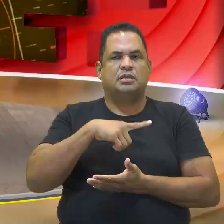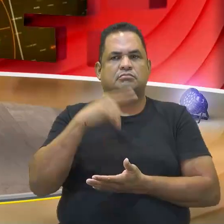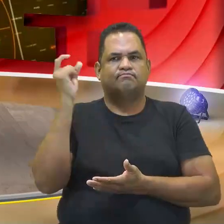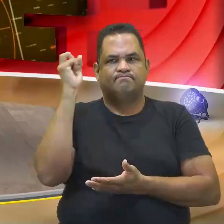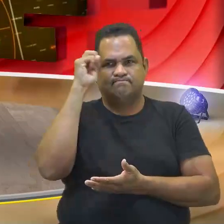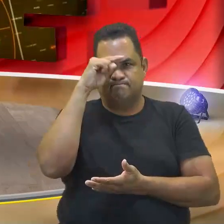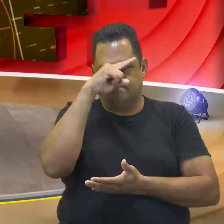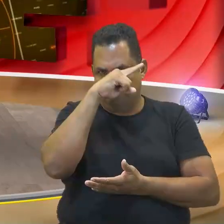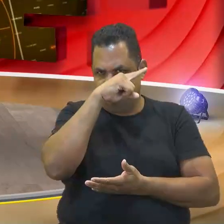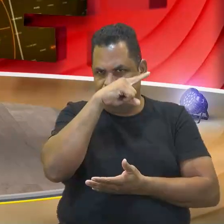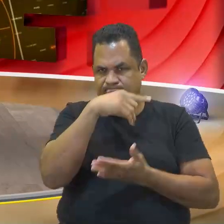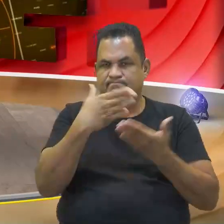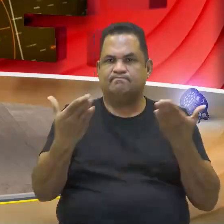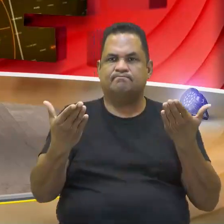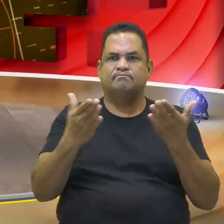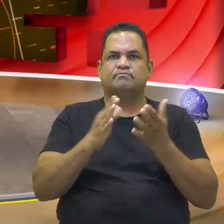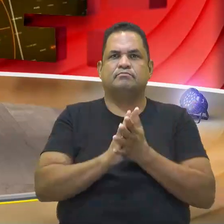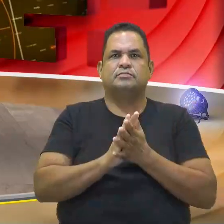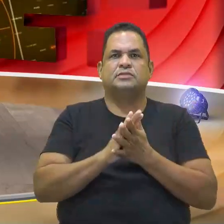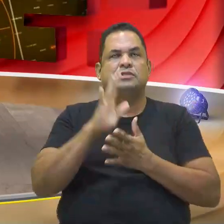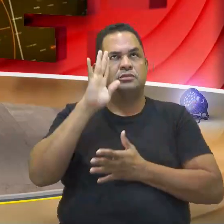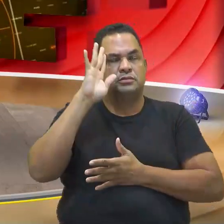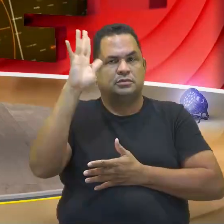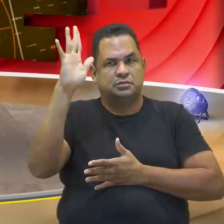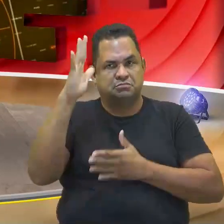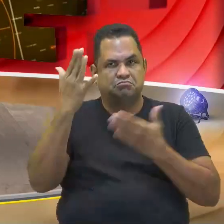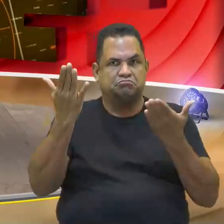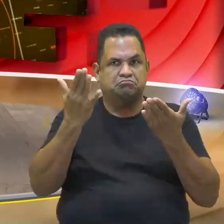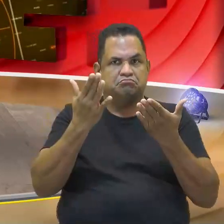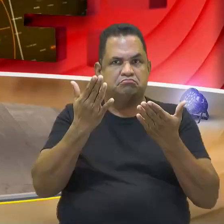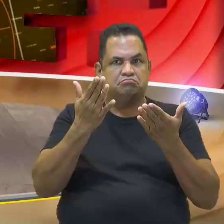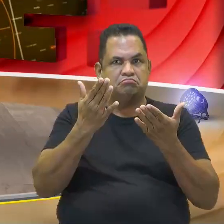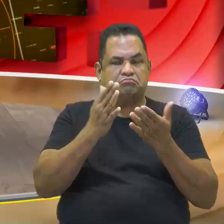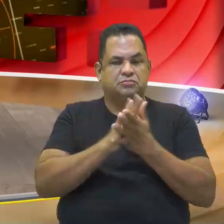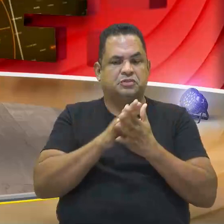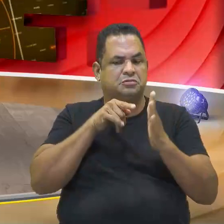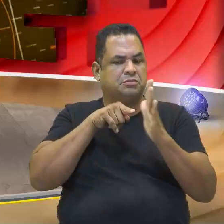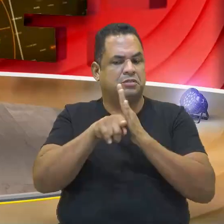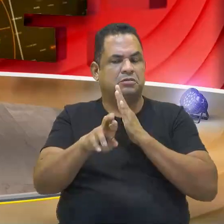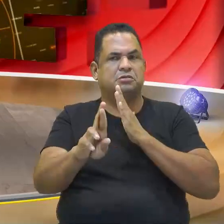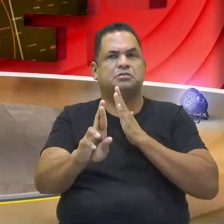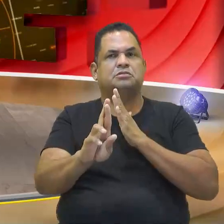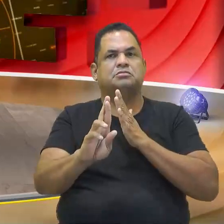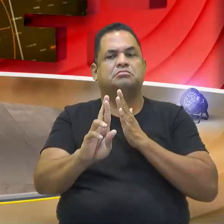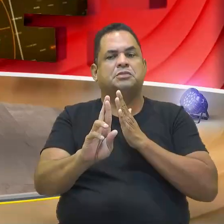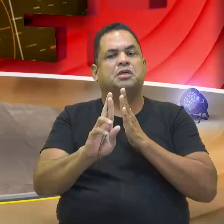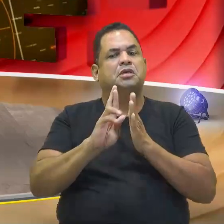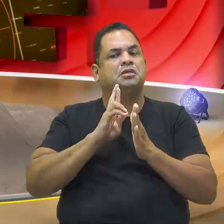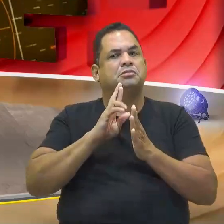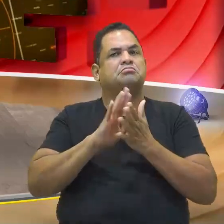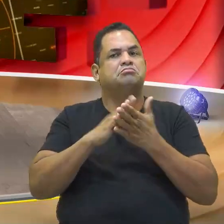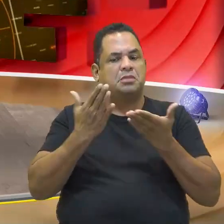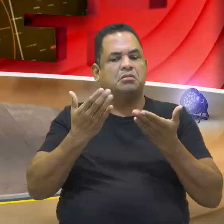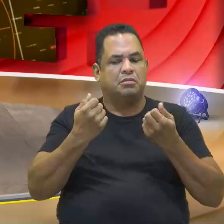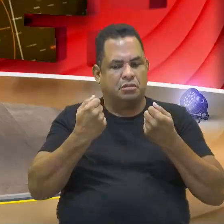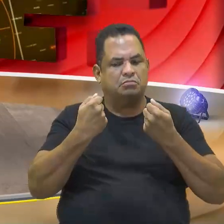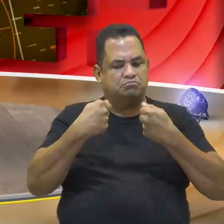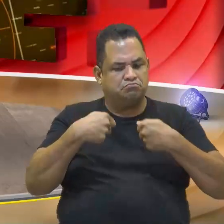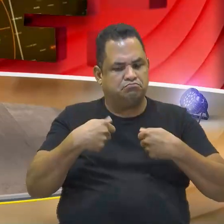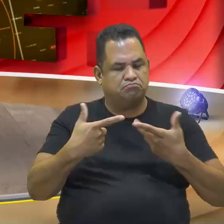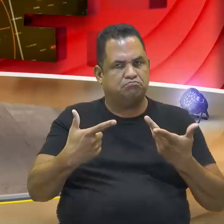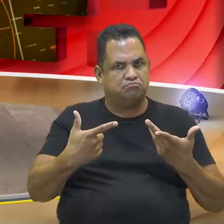algum entrelaço das teorias, tudo, com esse quiz deu pra... Agora sim, agora eu entendi.